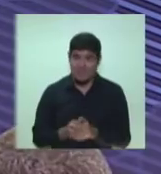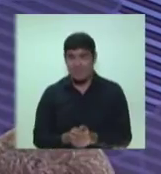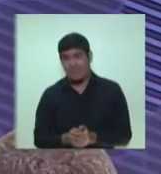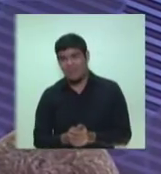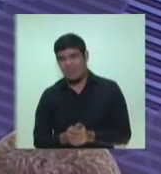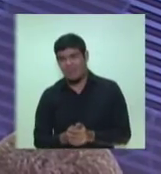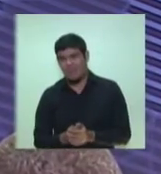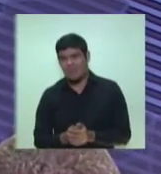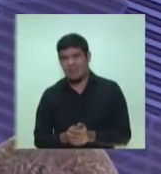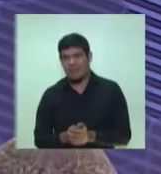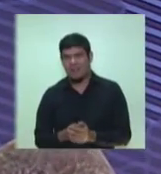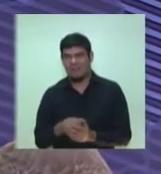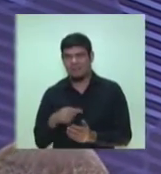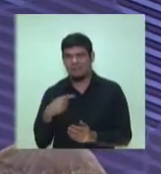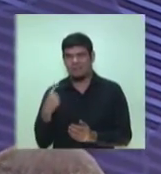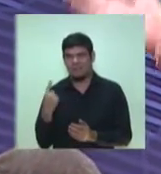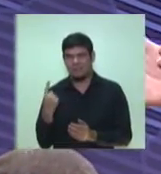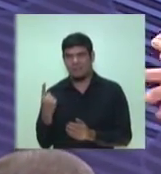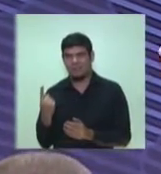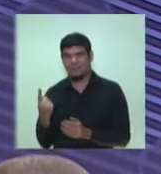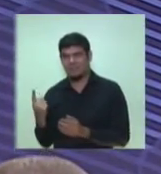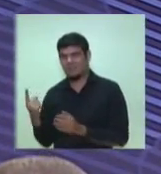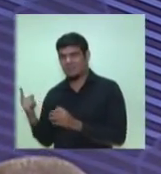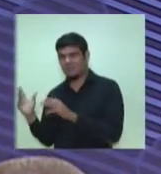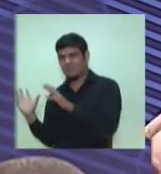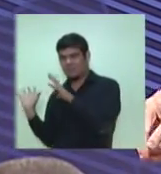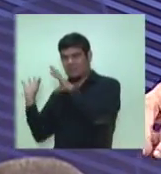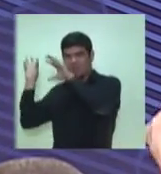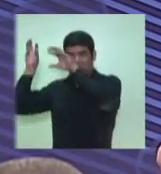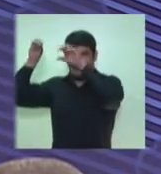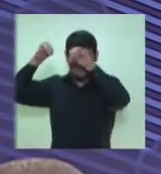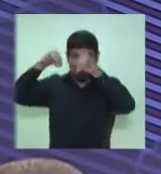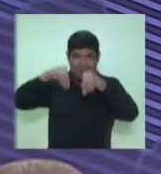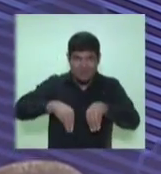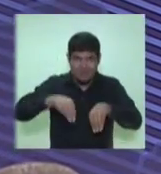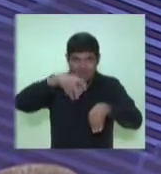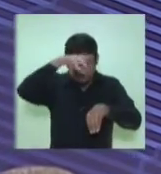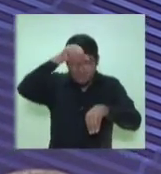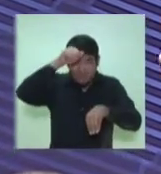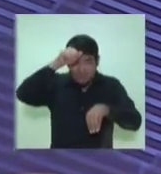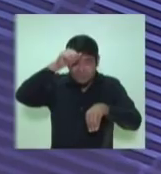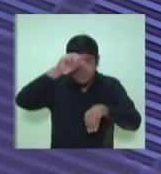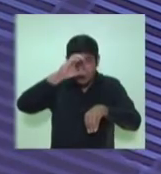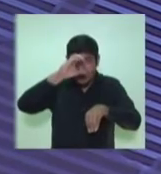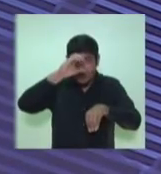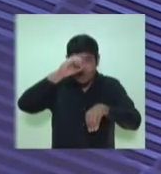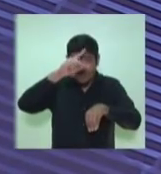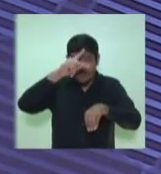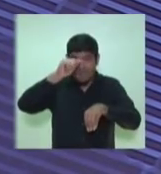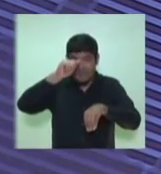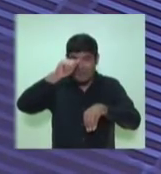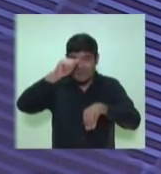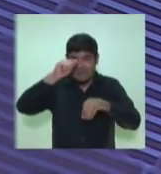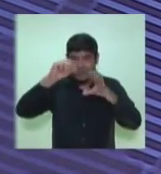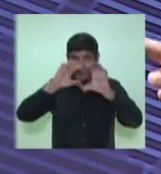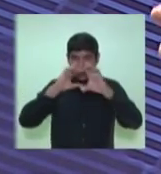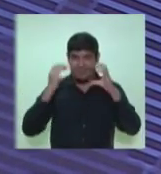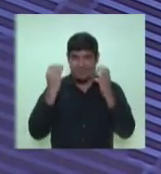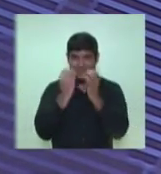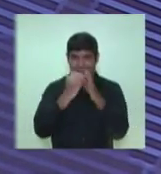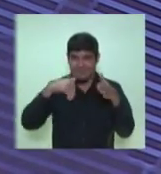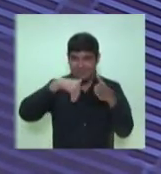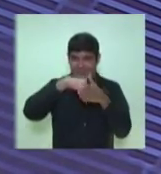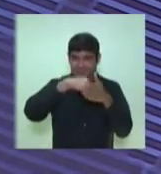Nós trouxemos para cá, junto com outras autoridades, a Copa. Manaus foi a melhor cidade da Copa, assim considerada